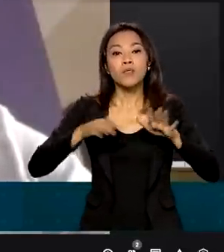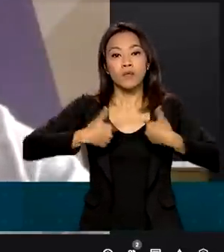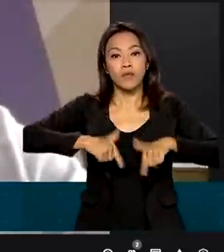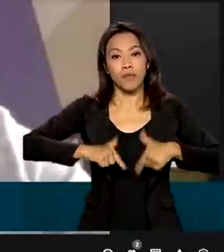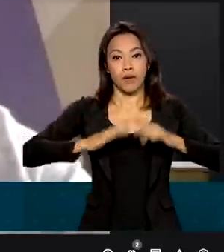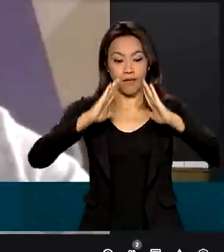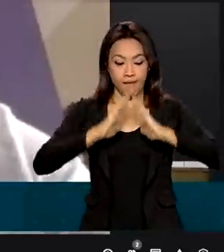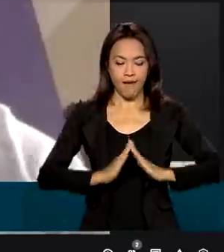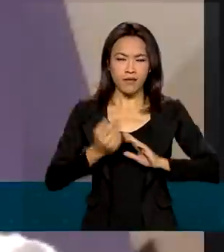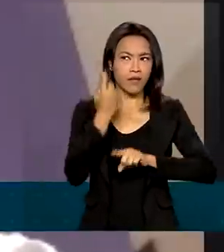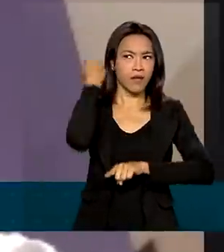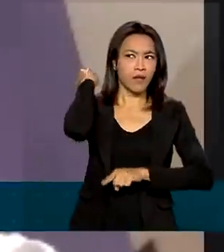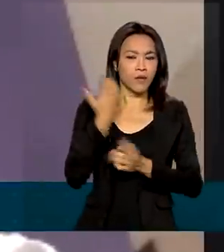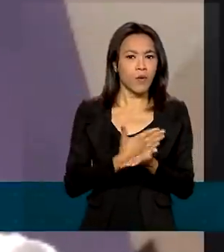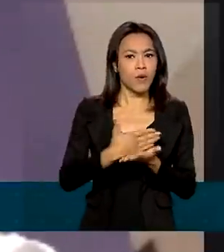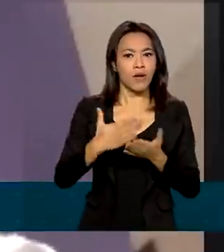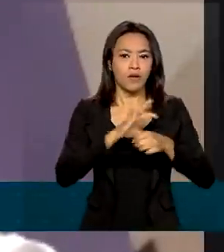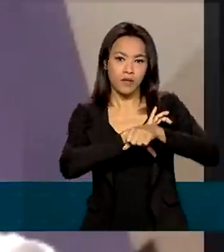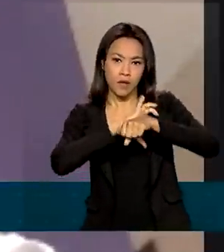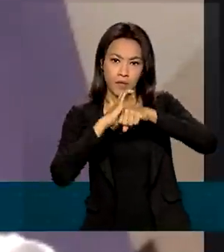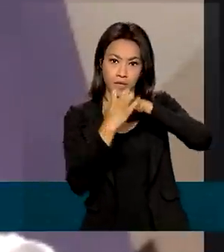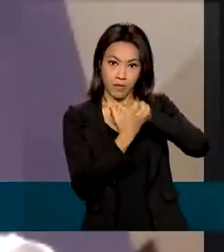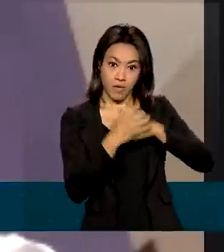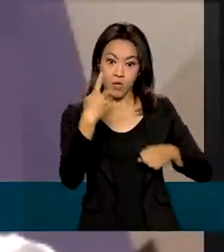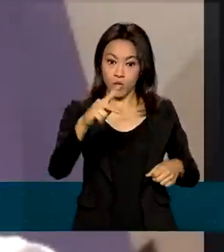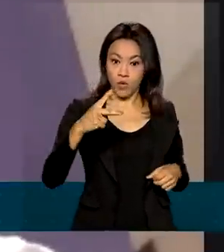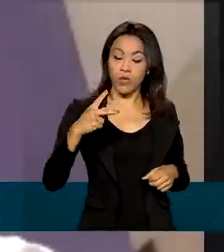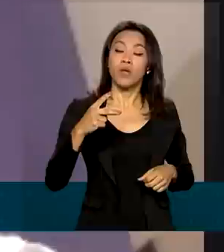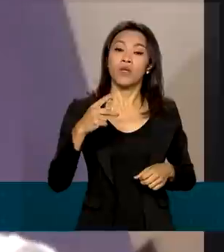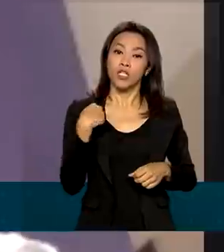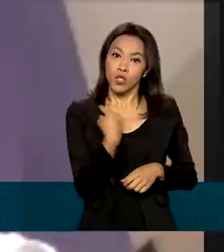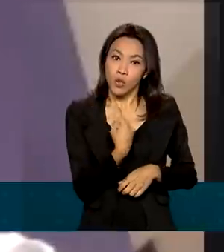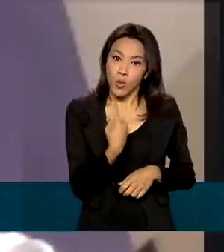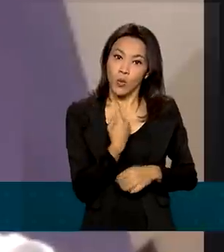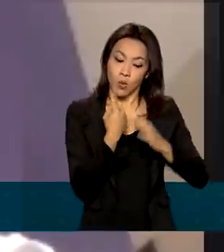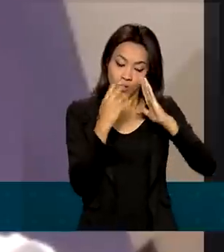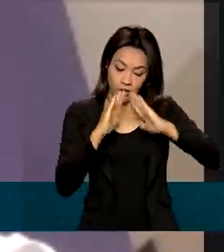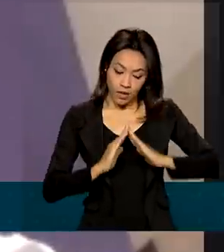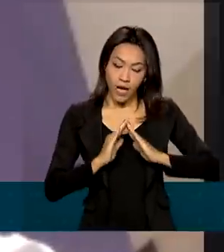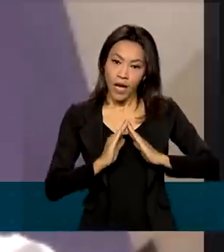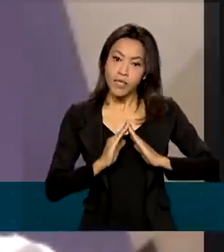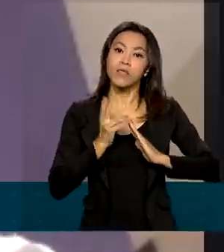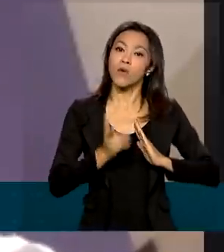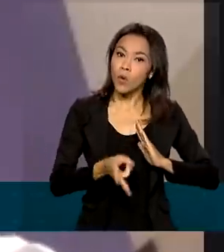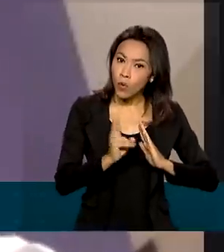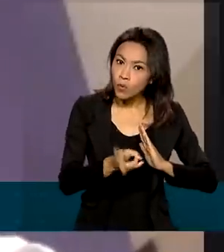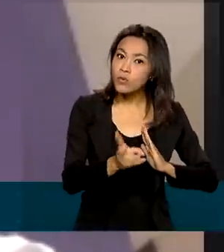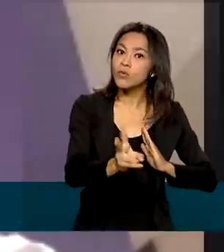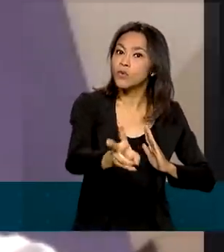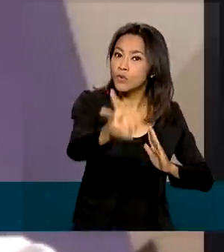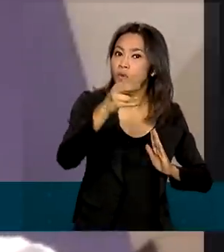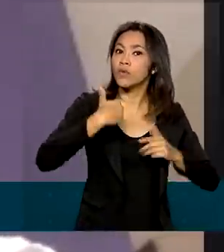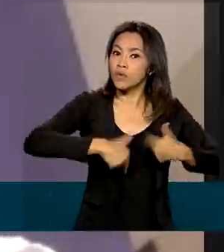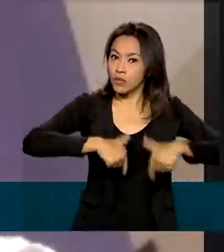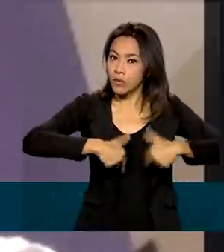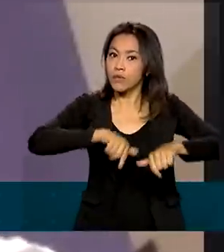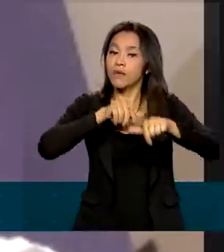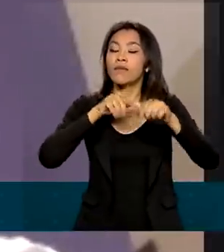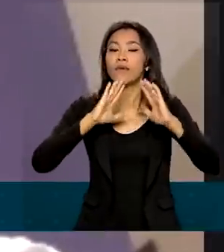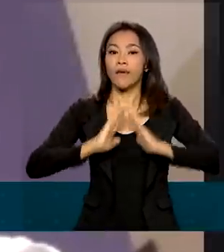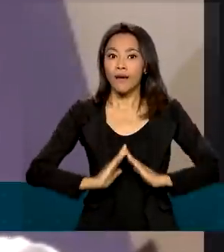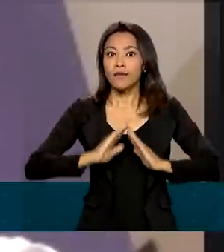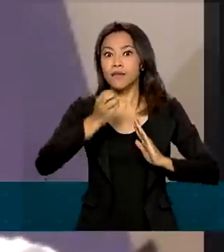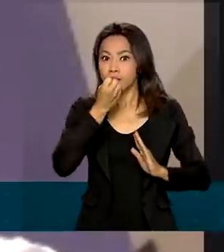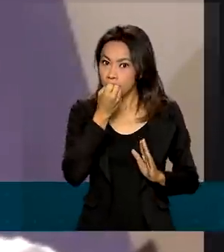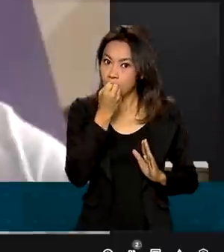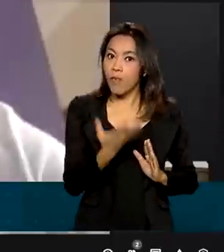início da pandemia. E mesmo com o fim do isolamento, ele continuou com a mesma rotina, que, segundo ele, traz muitas